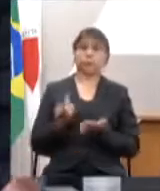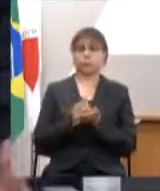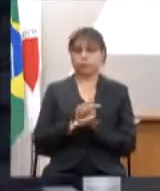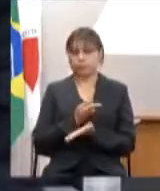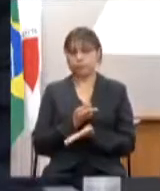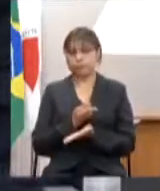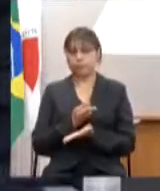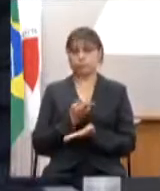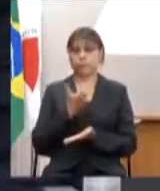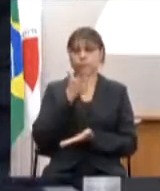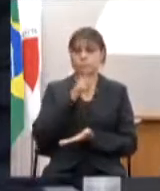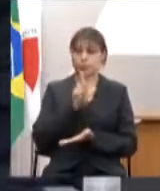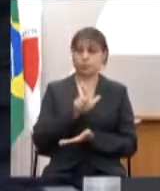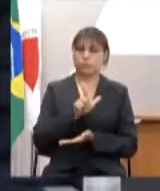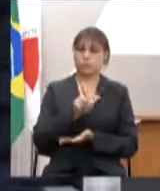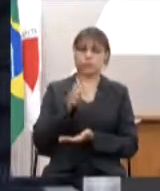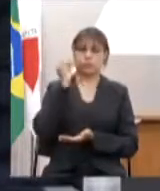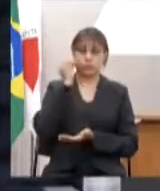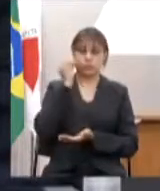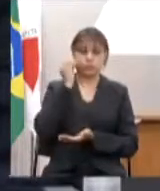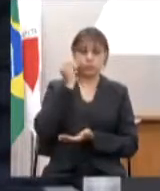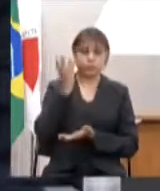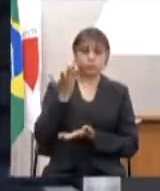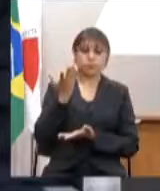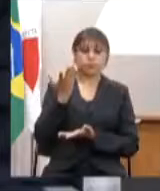o dano causado